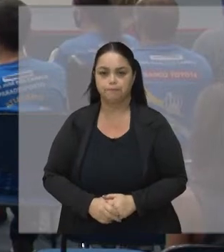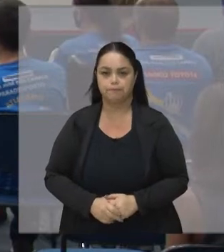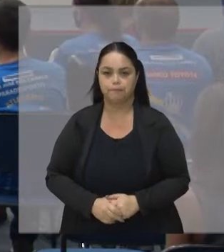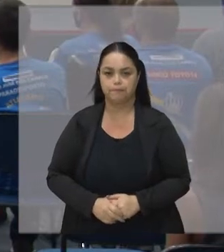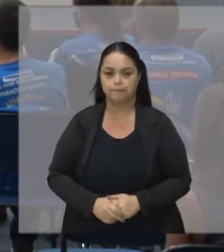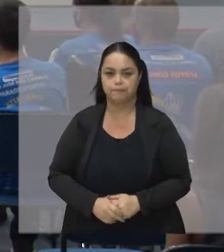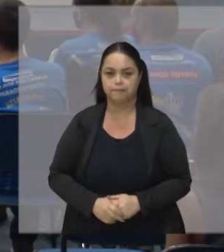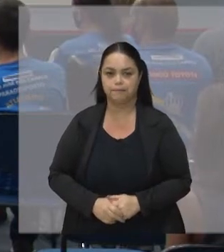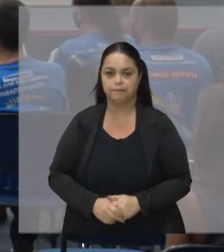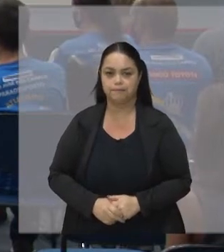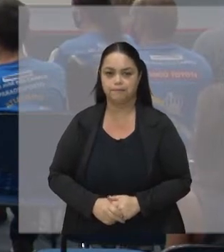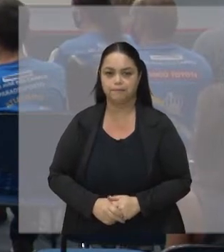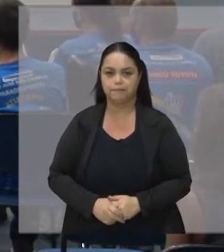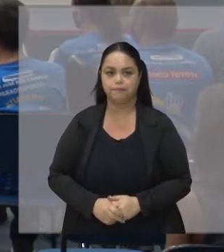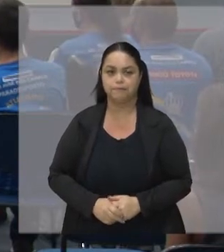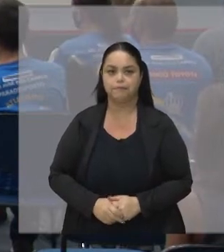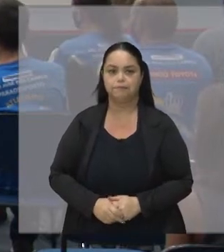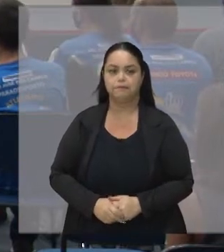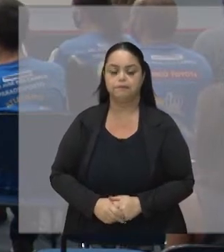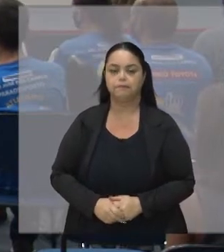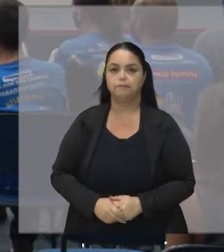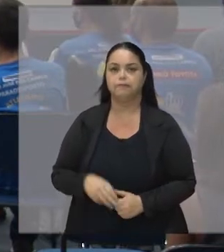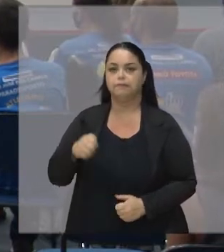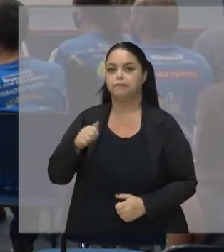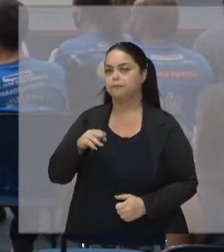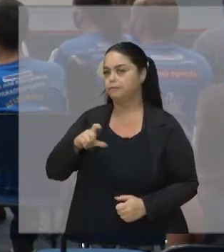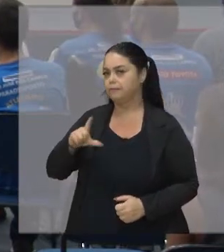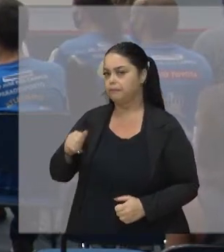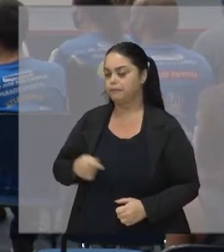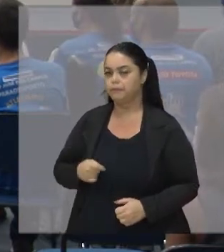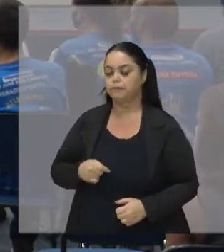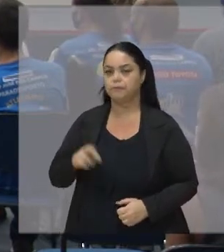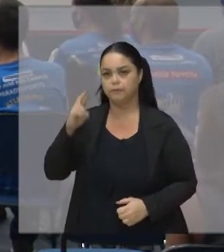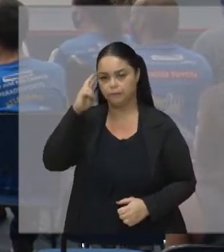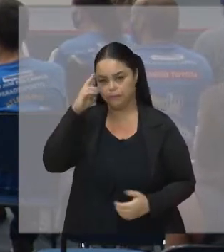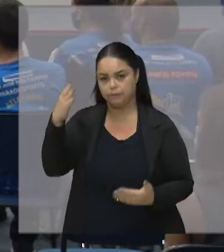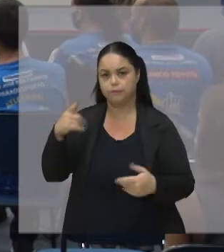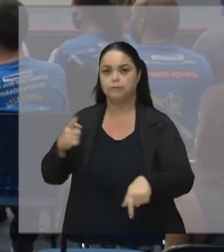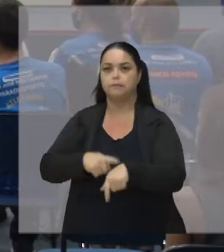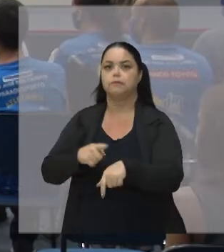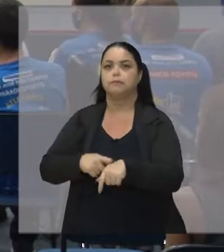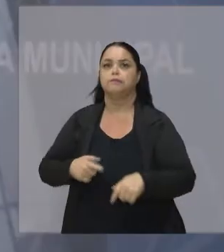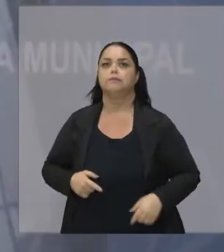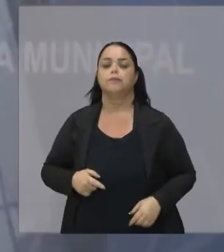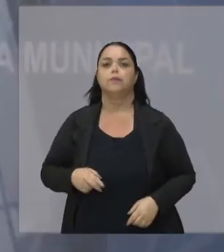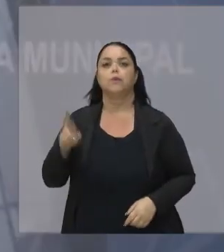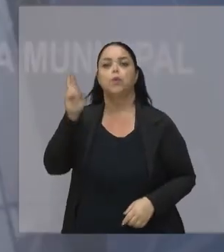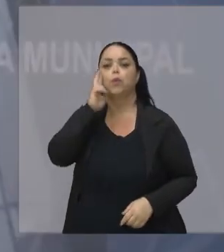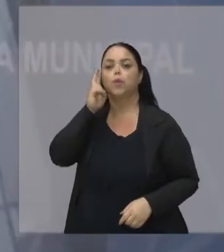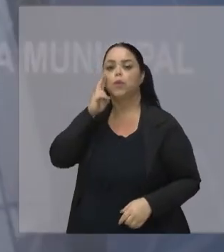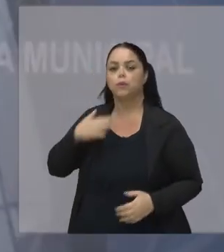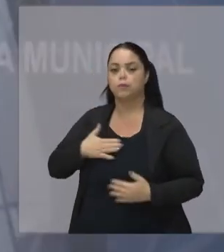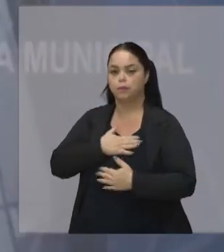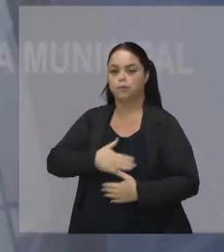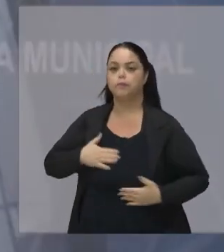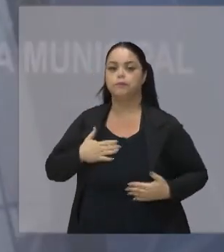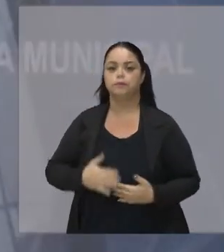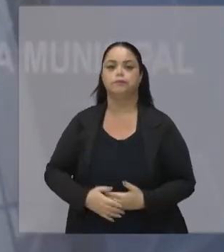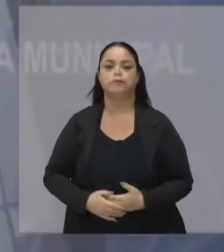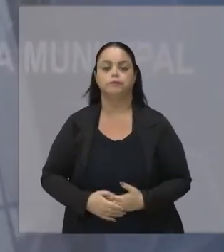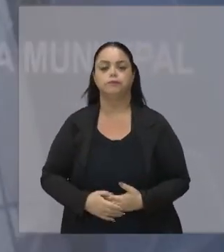Marcelo Senhoras e senhores Neste momento O vereador Renato Santiago Gostaria de